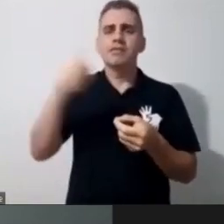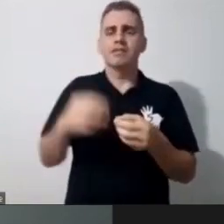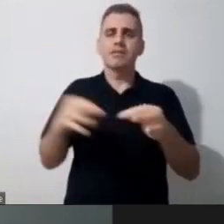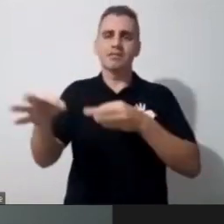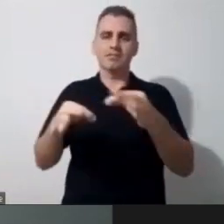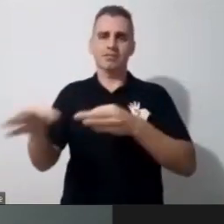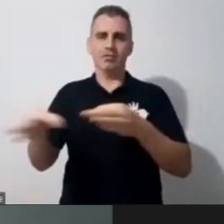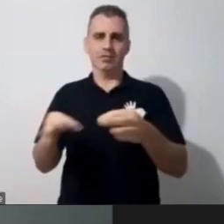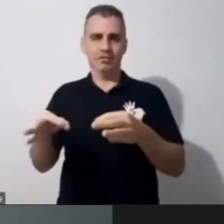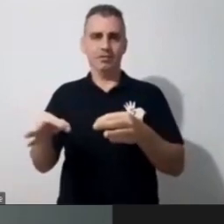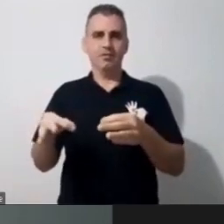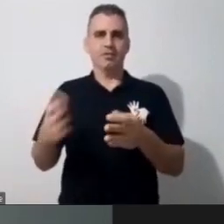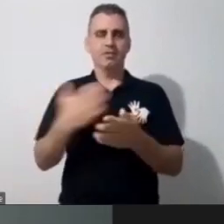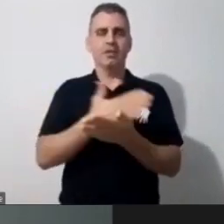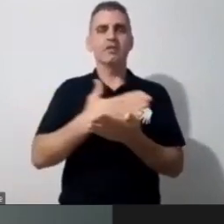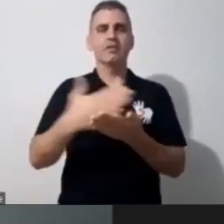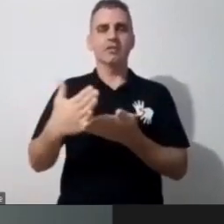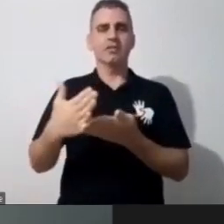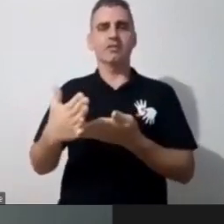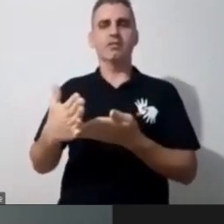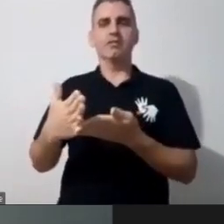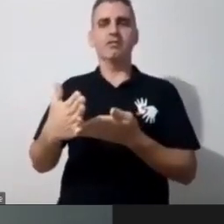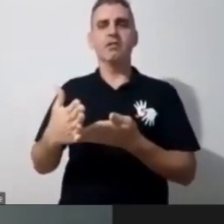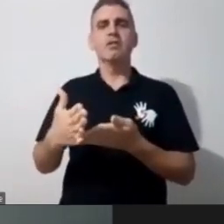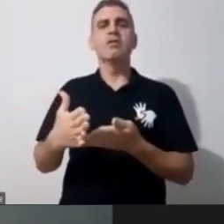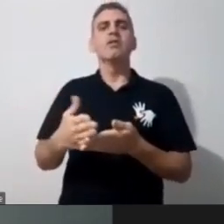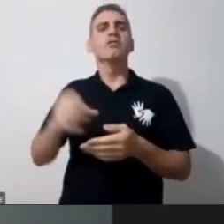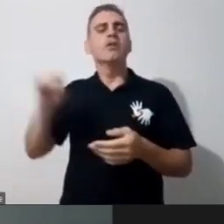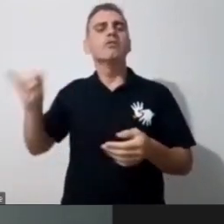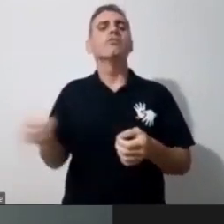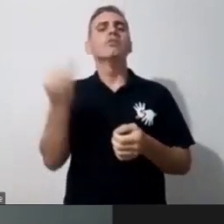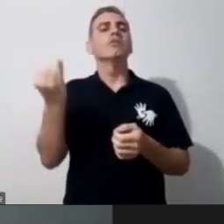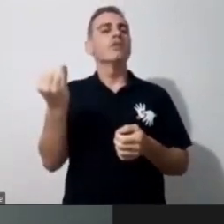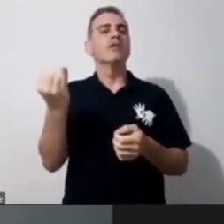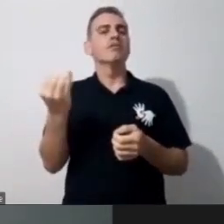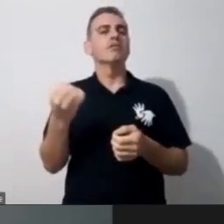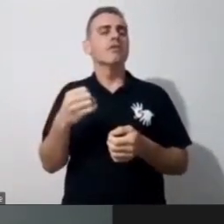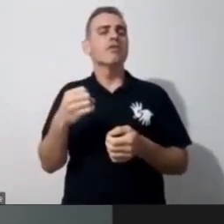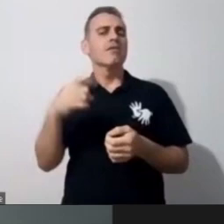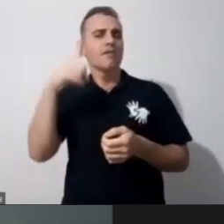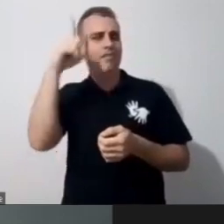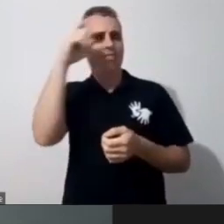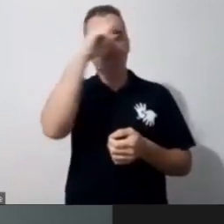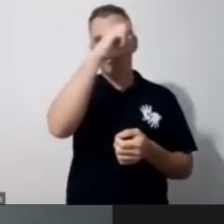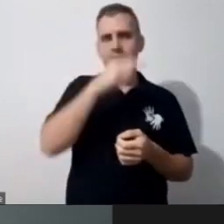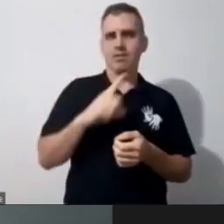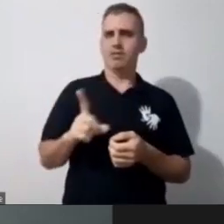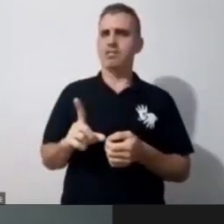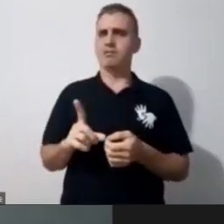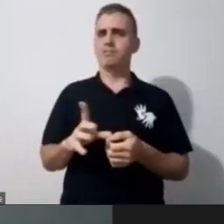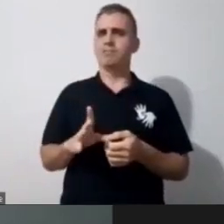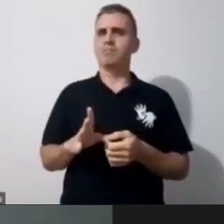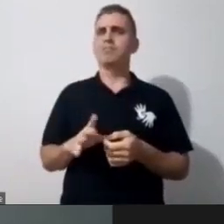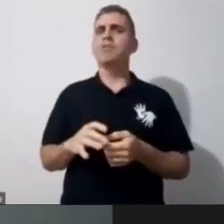não das dificuldades, né? Que a gente sabe que a gente vai fazer aquele planejamento. Então, como é que tu, Dani, tem feito